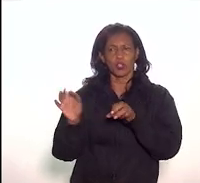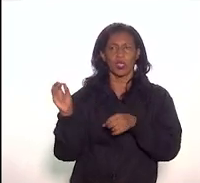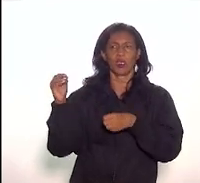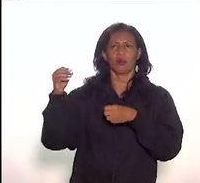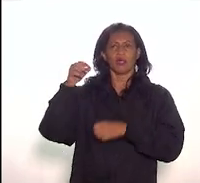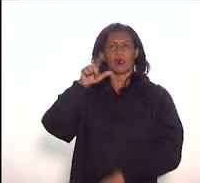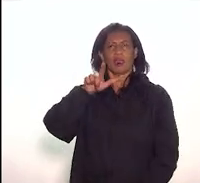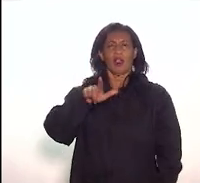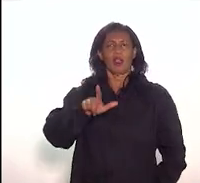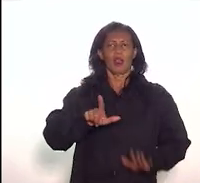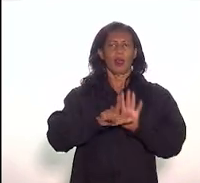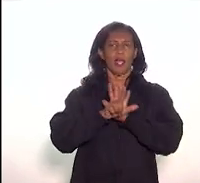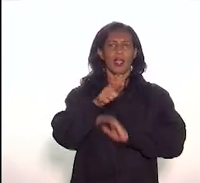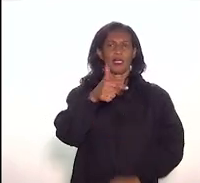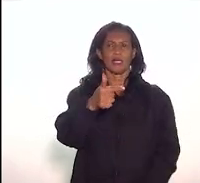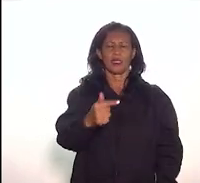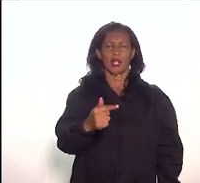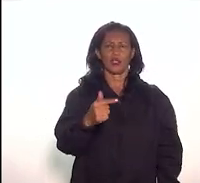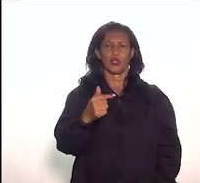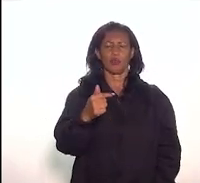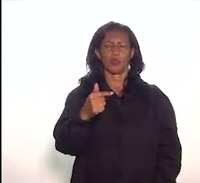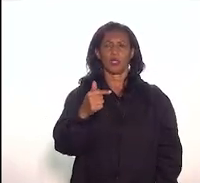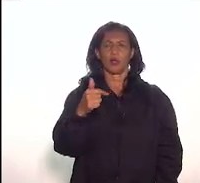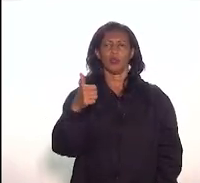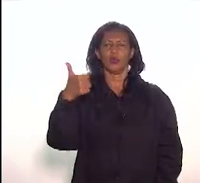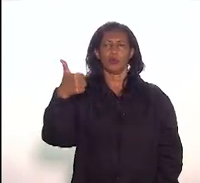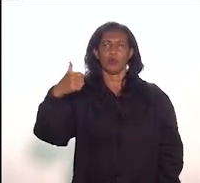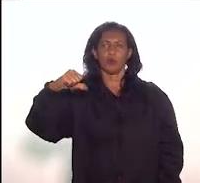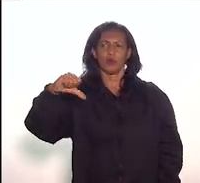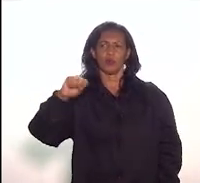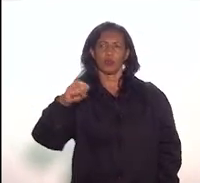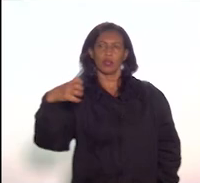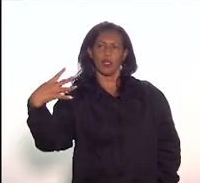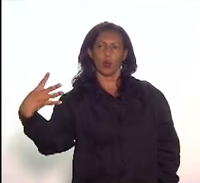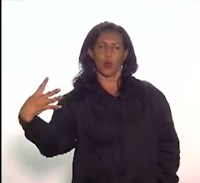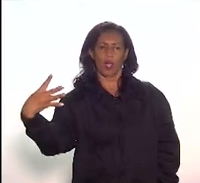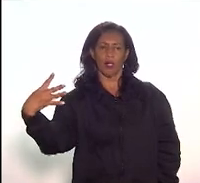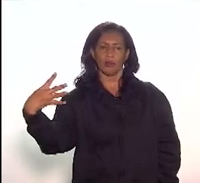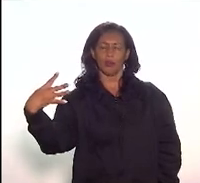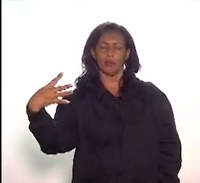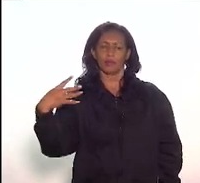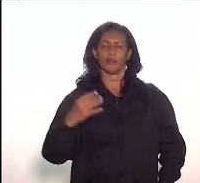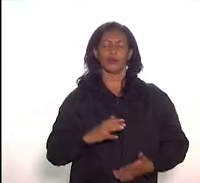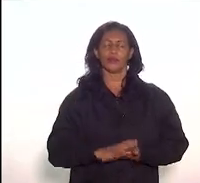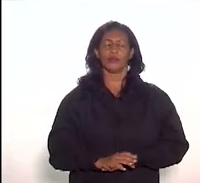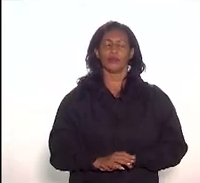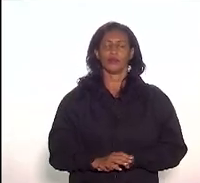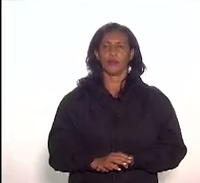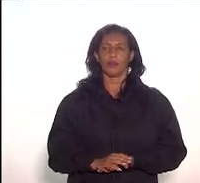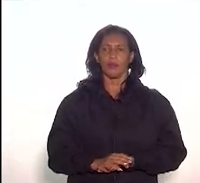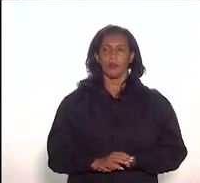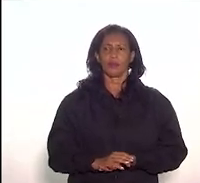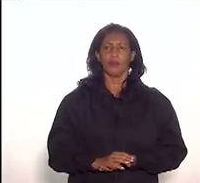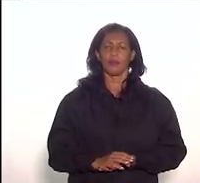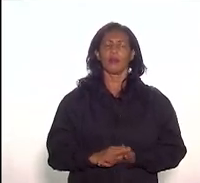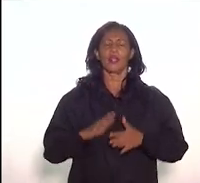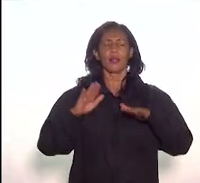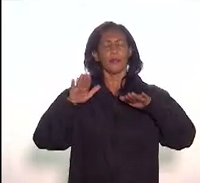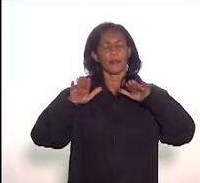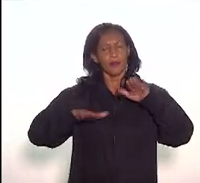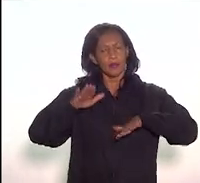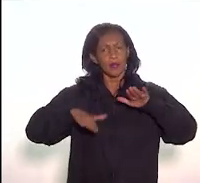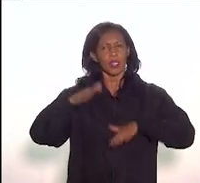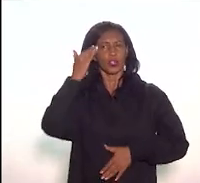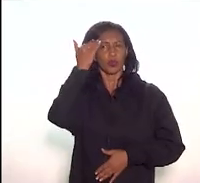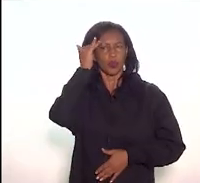.287 de 1984 que regulamenta a profissão do museuólogo. Mesmo entendendo que o projeto